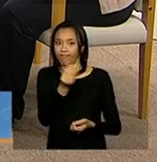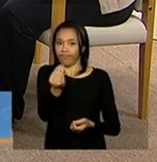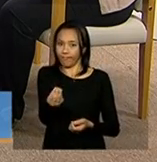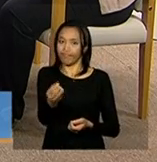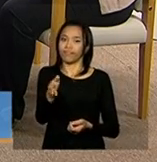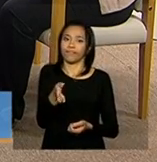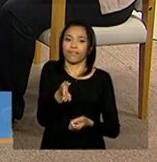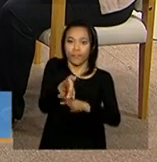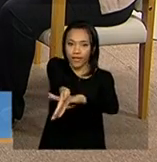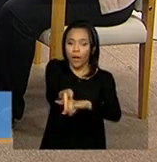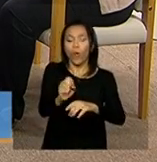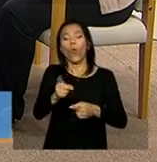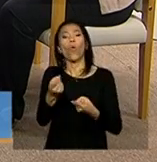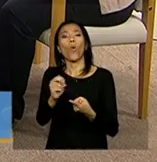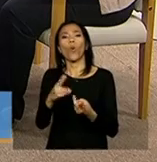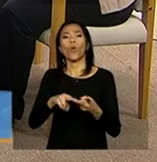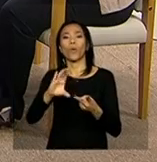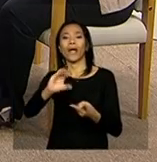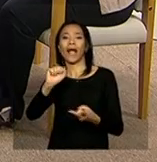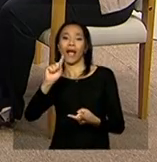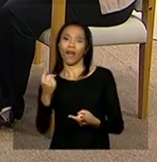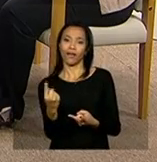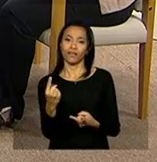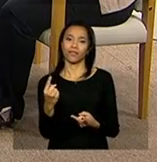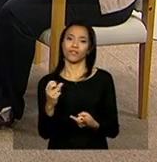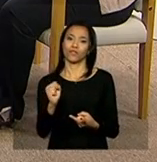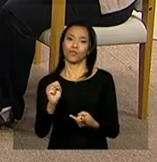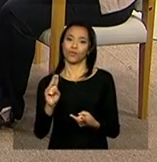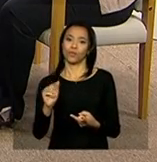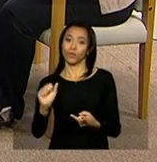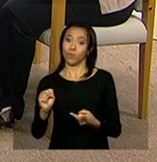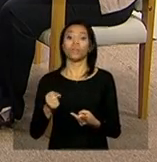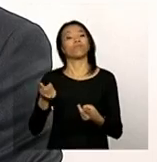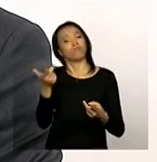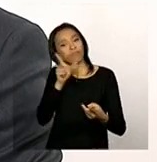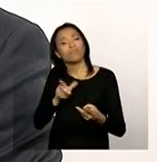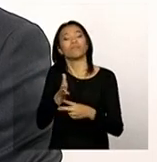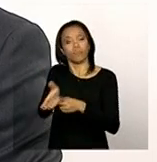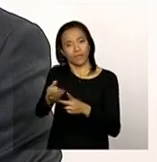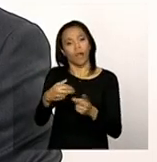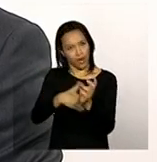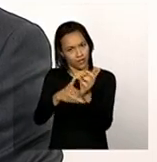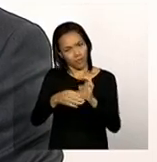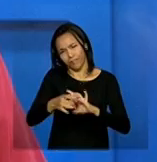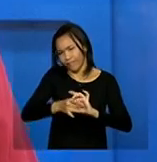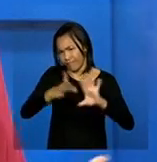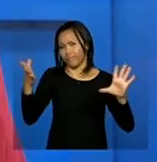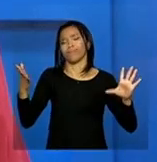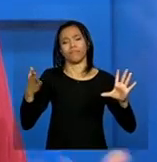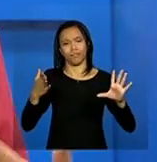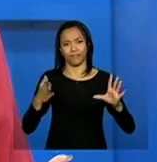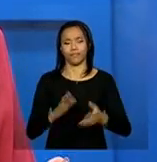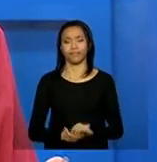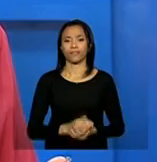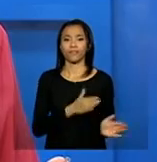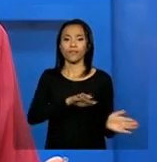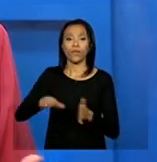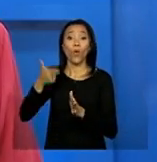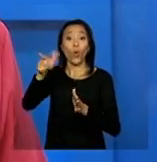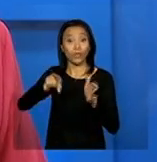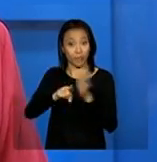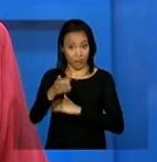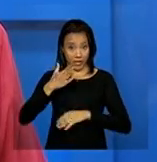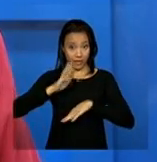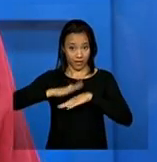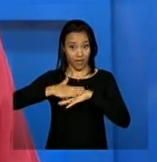acesso ao Cade Suas, pode conceder acesso ao Cade Suas. Então, sim, é possível. Então, uma outra pergunta, e essa é minha,